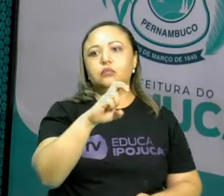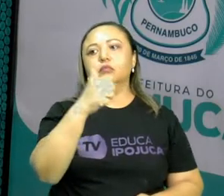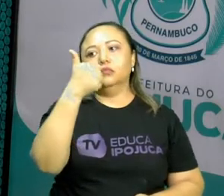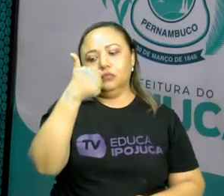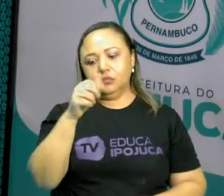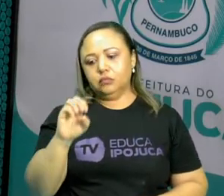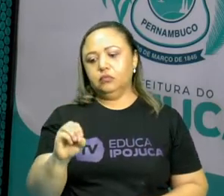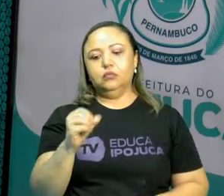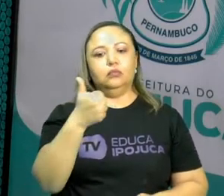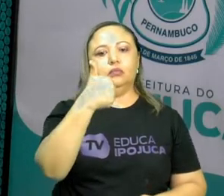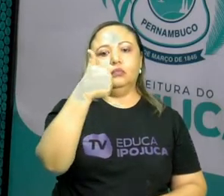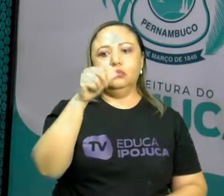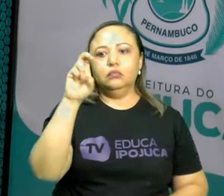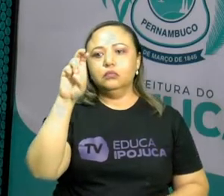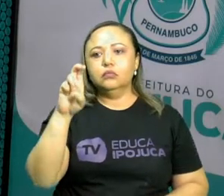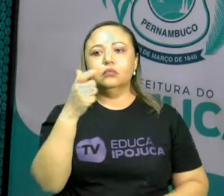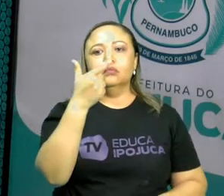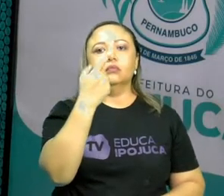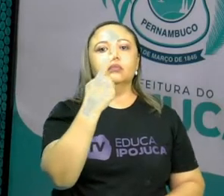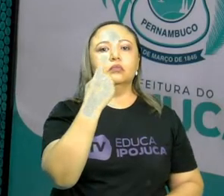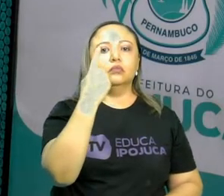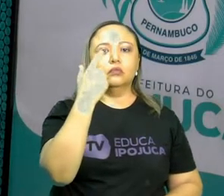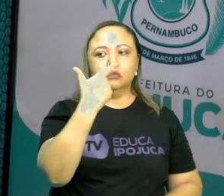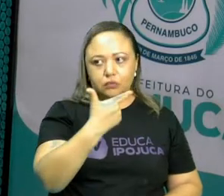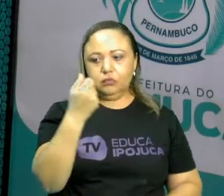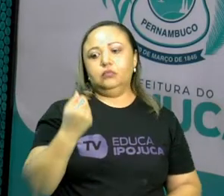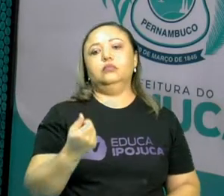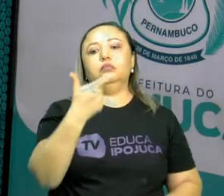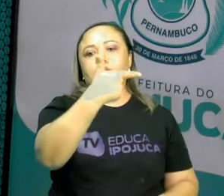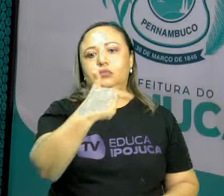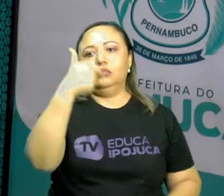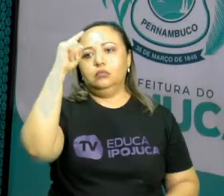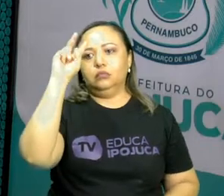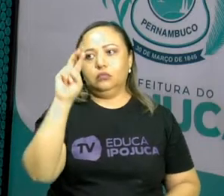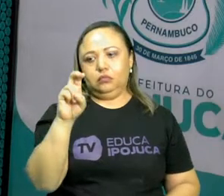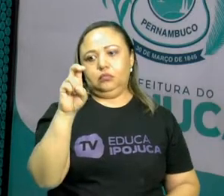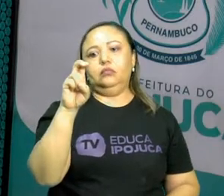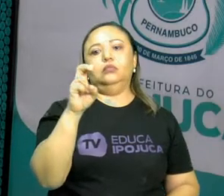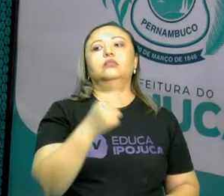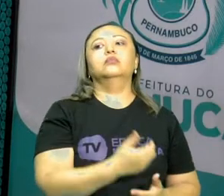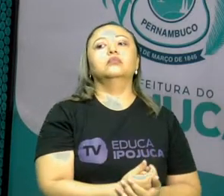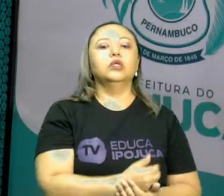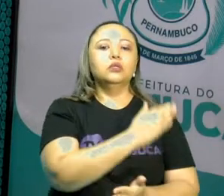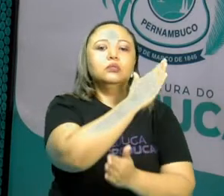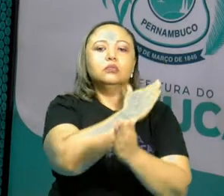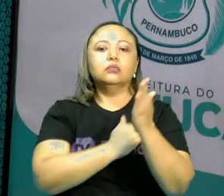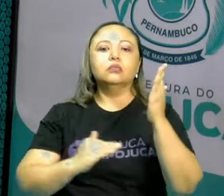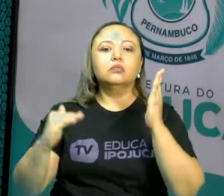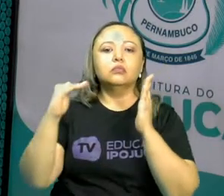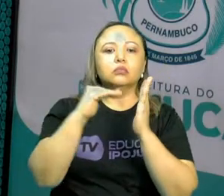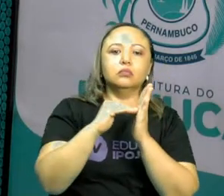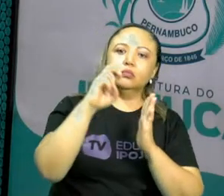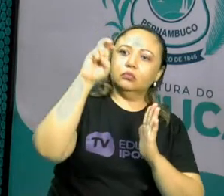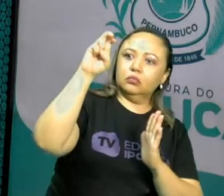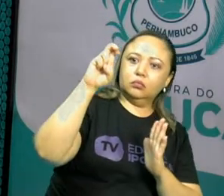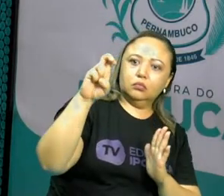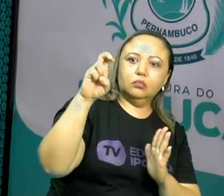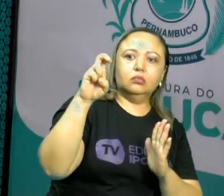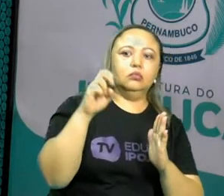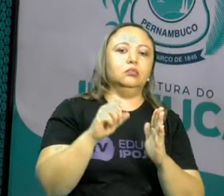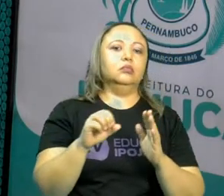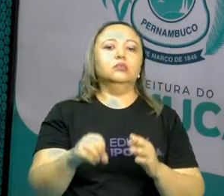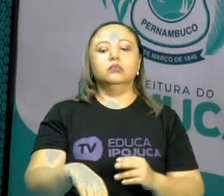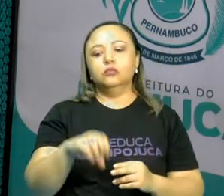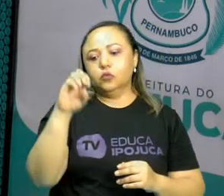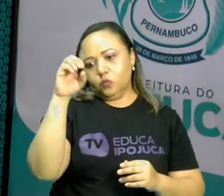10, 15, 20, 25. Todos os números que encerram em 5 e em